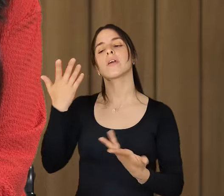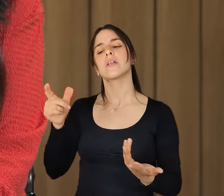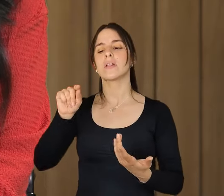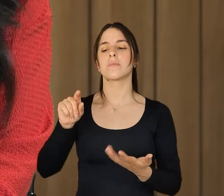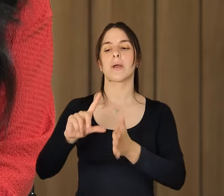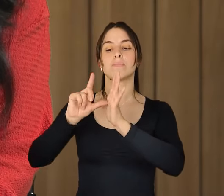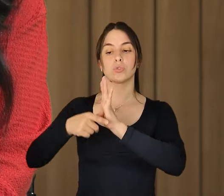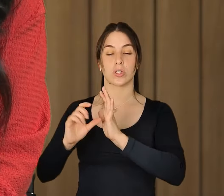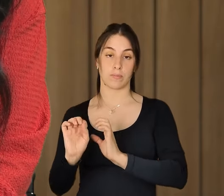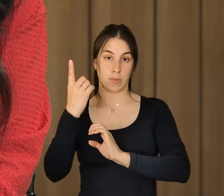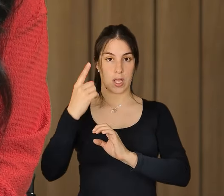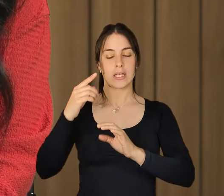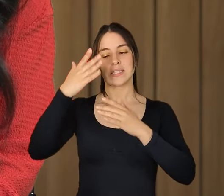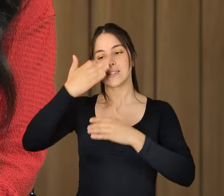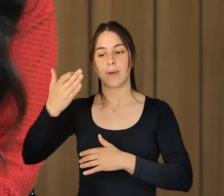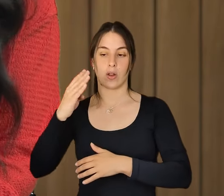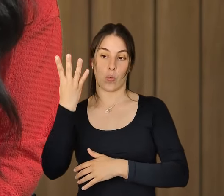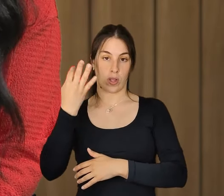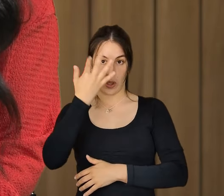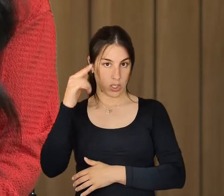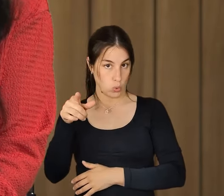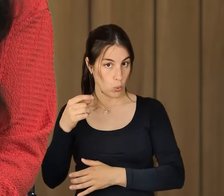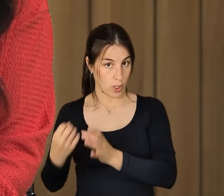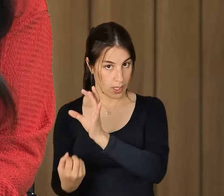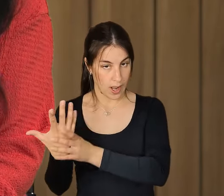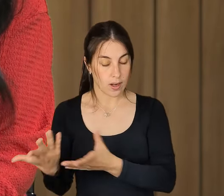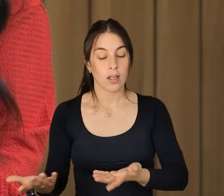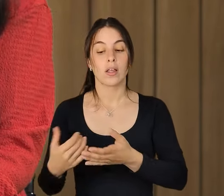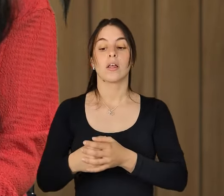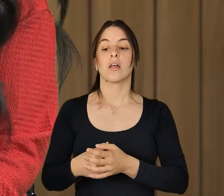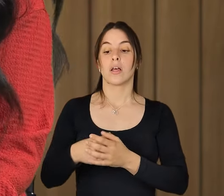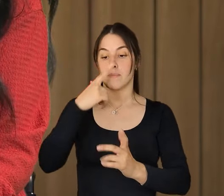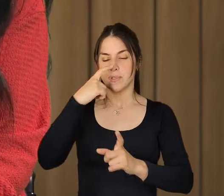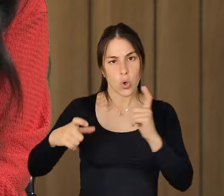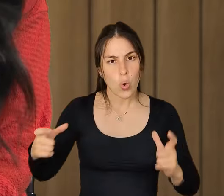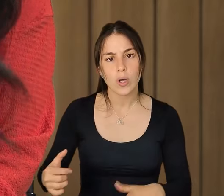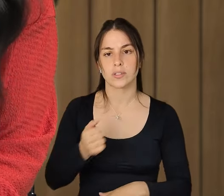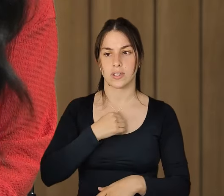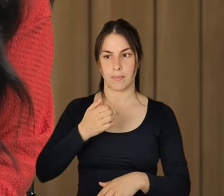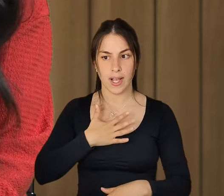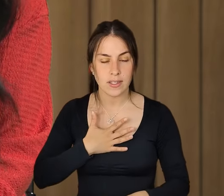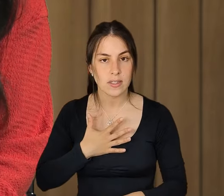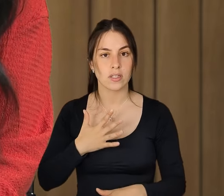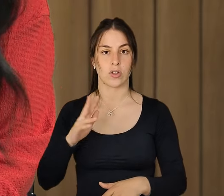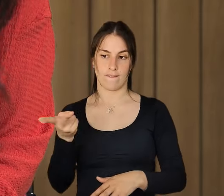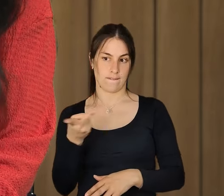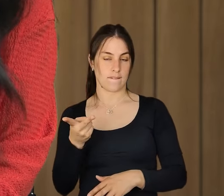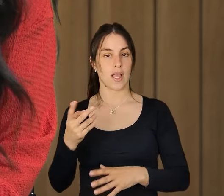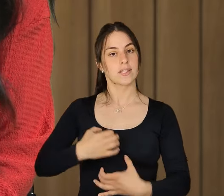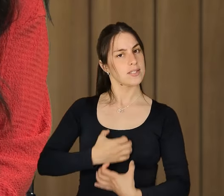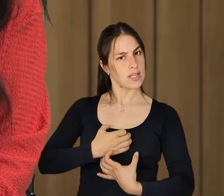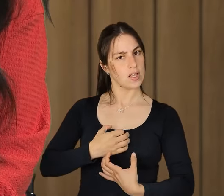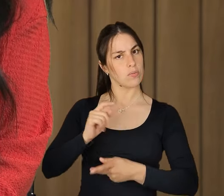aqui focando um bocadinho só na semana de quatro dias, os colaboradores e os trabalhadores e as empresas têm sentido, de facto, mudanças